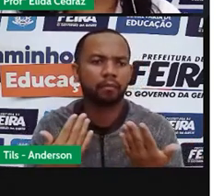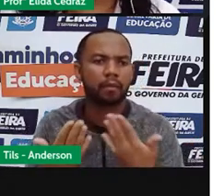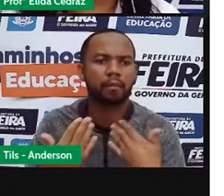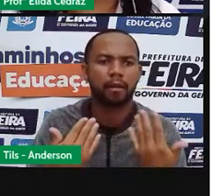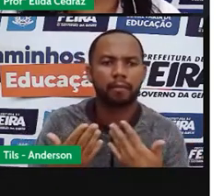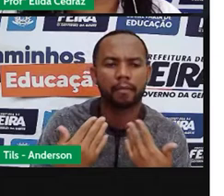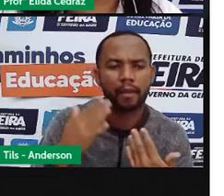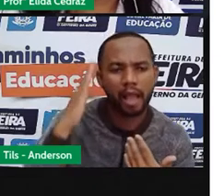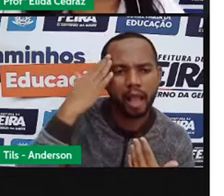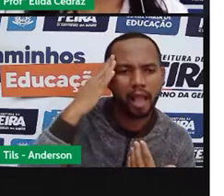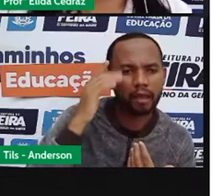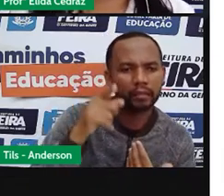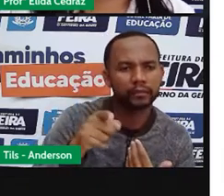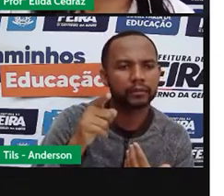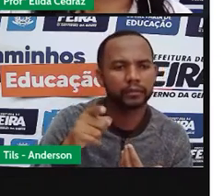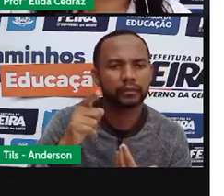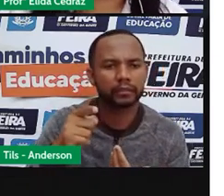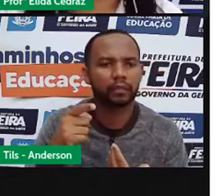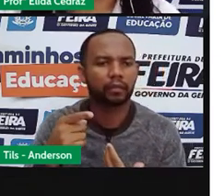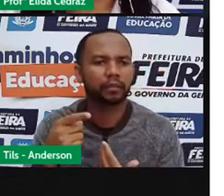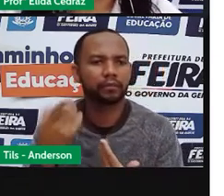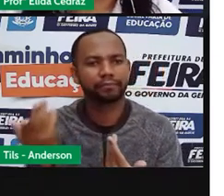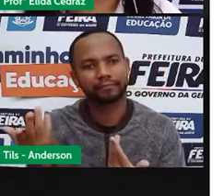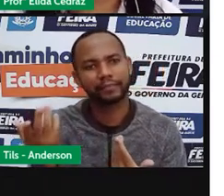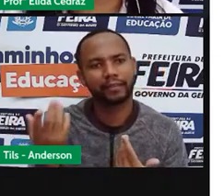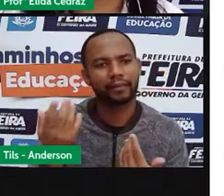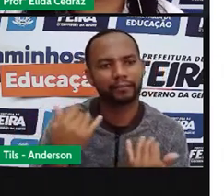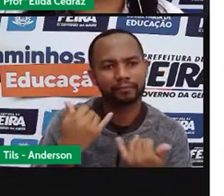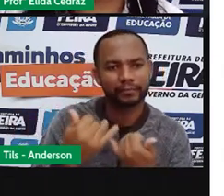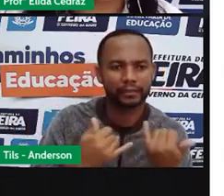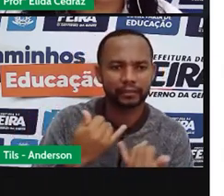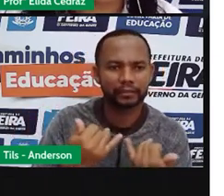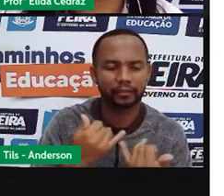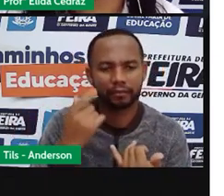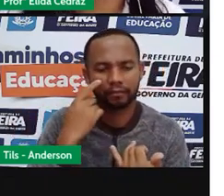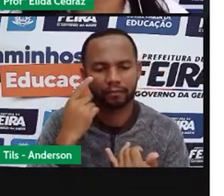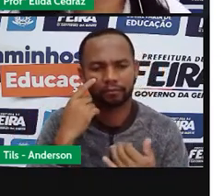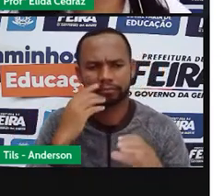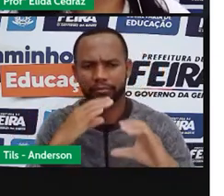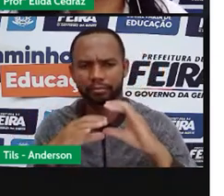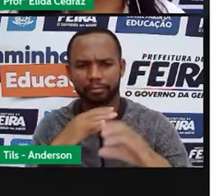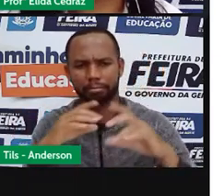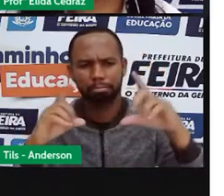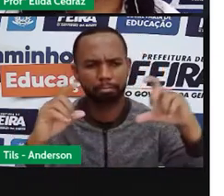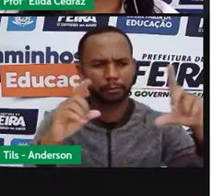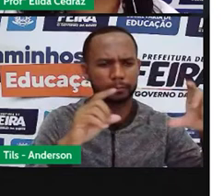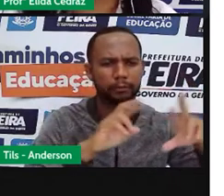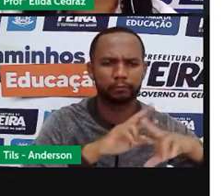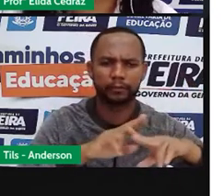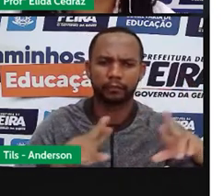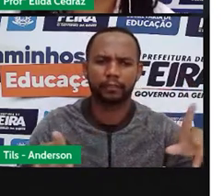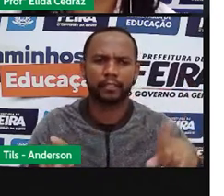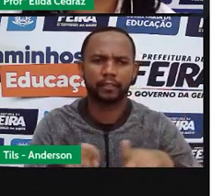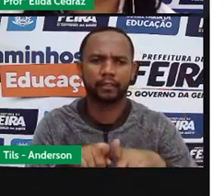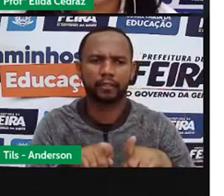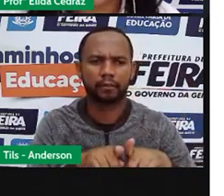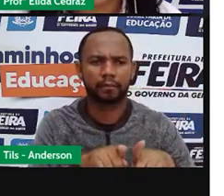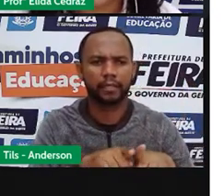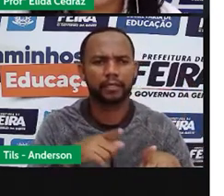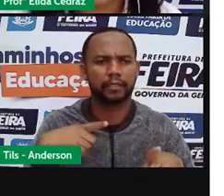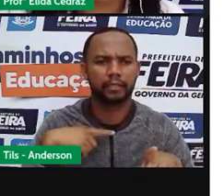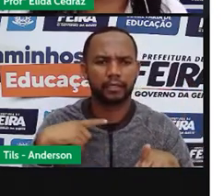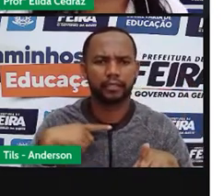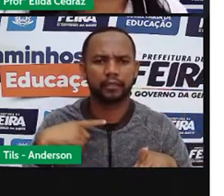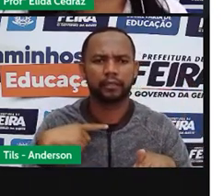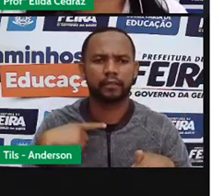entender os memes, os memes, os diálogos. E nós temos também os tradutores